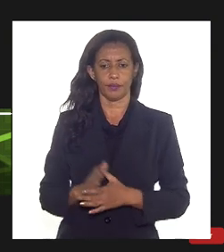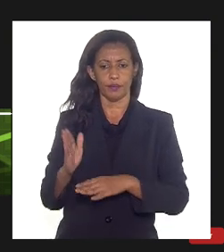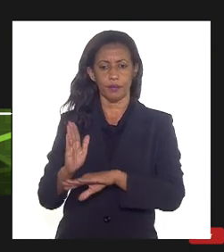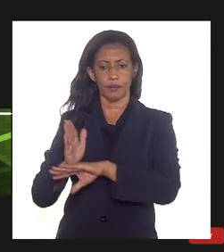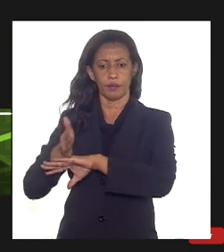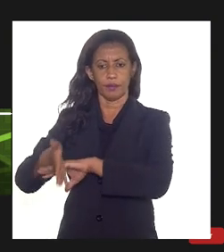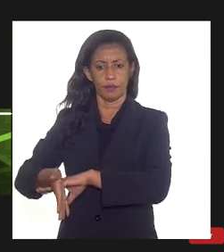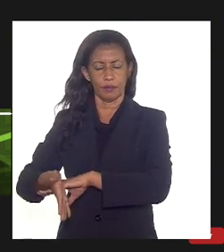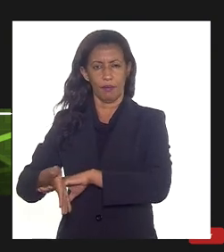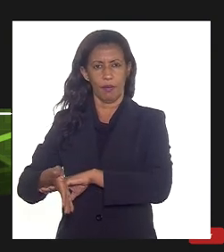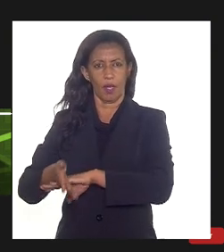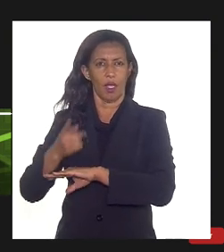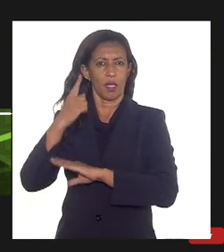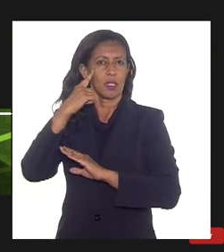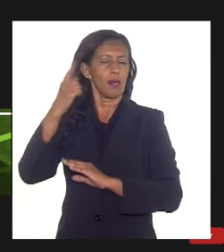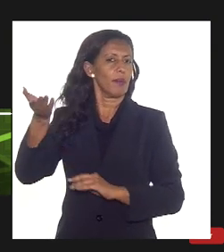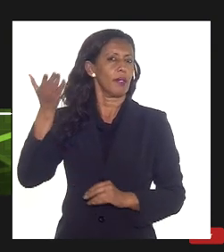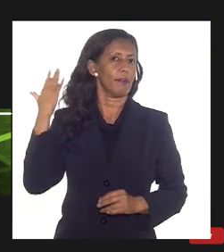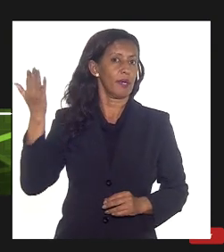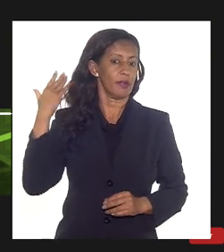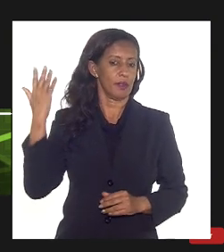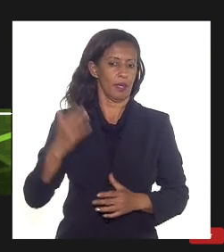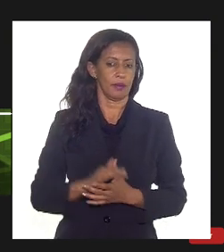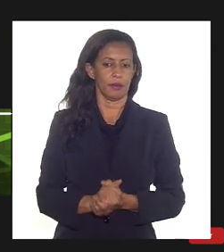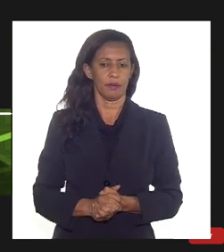pelo que eu soube na semana passada entrada no ano que vem